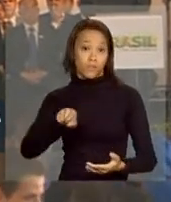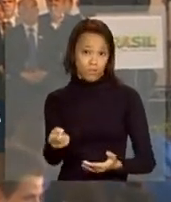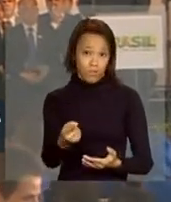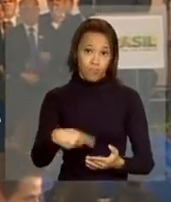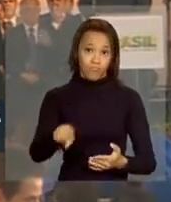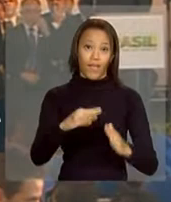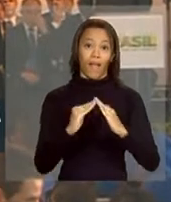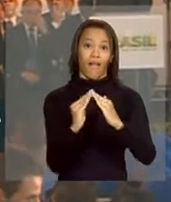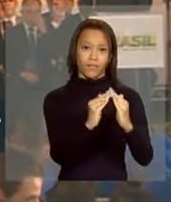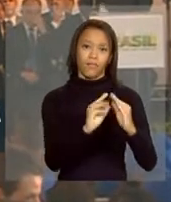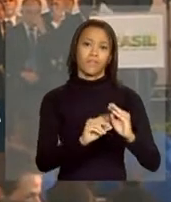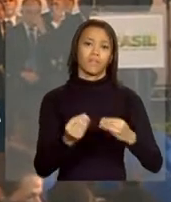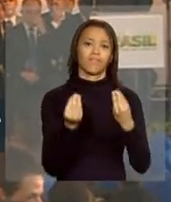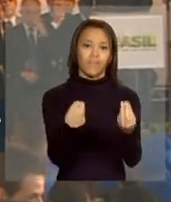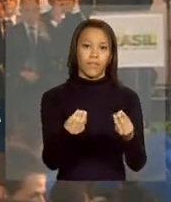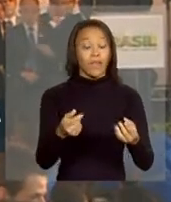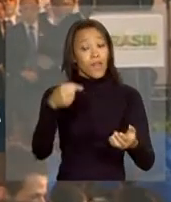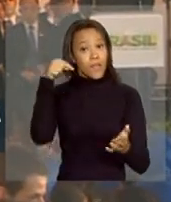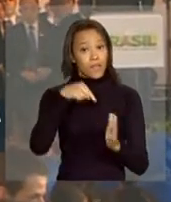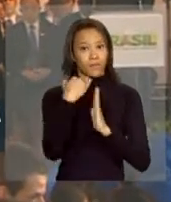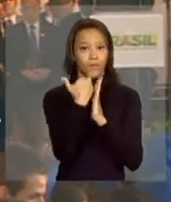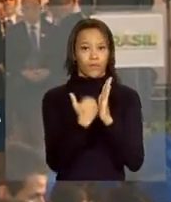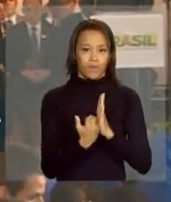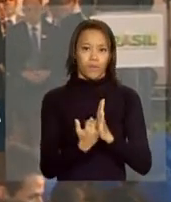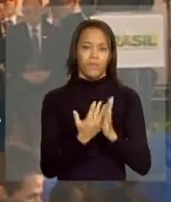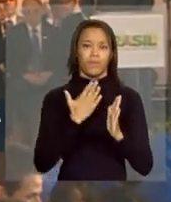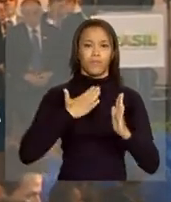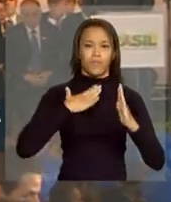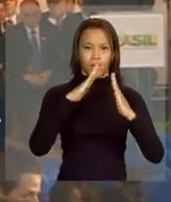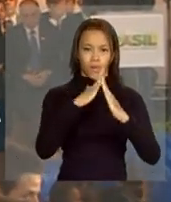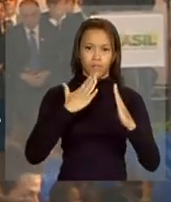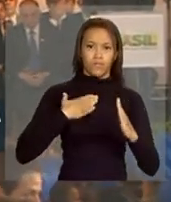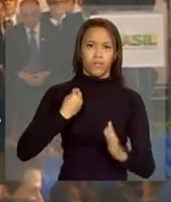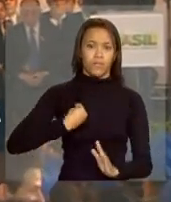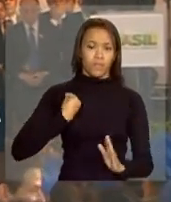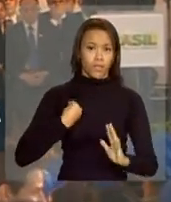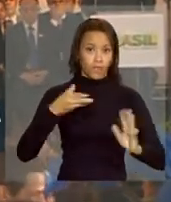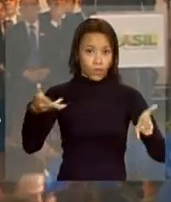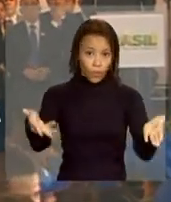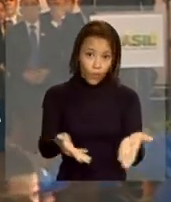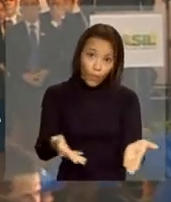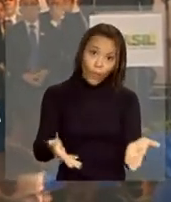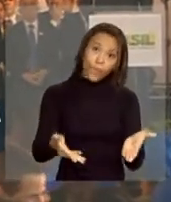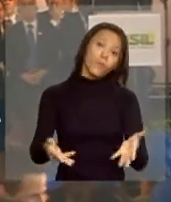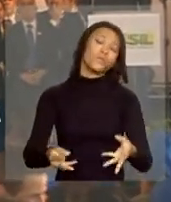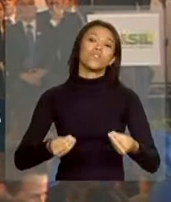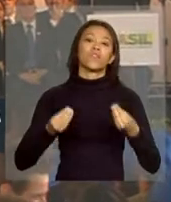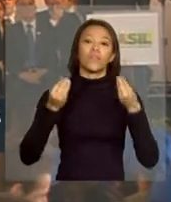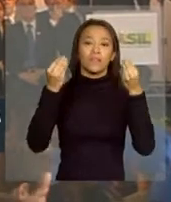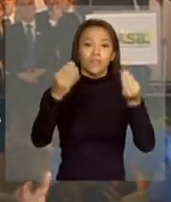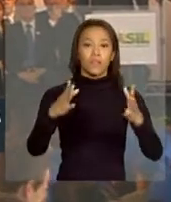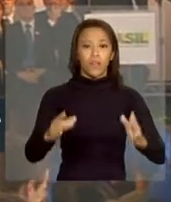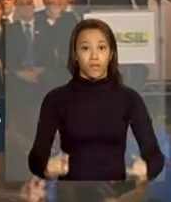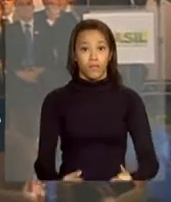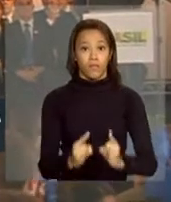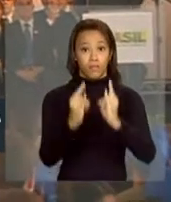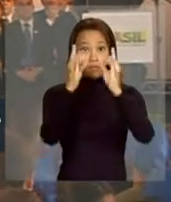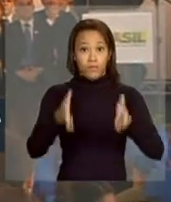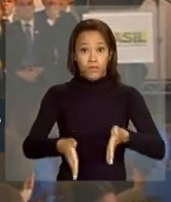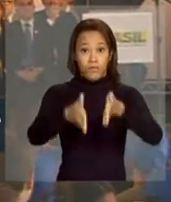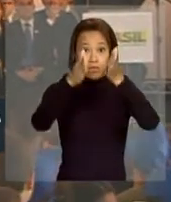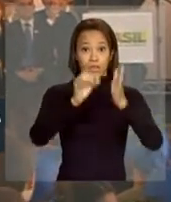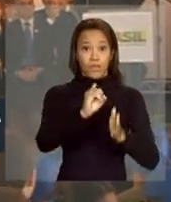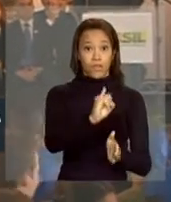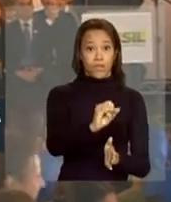Esse programa, presidenta, o Minha Casa Minha Vida, entrega hoje o residencial Iguap, com